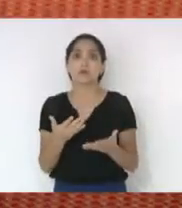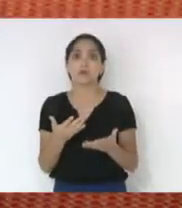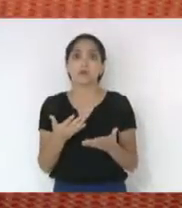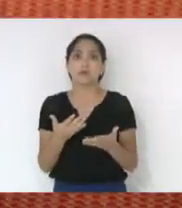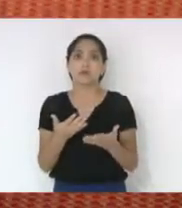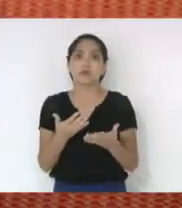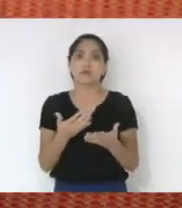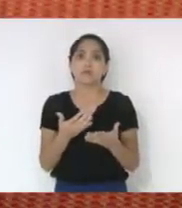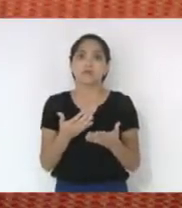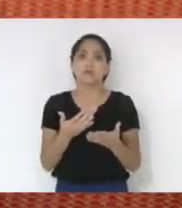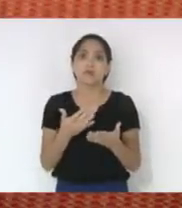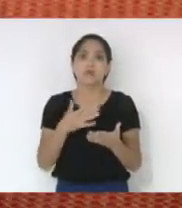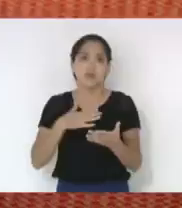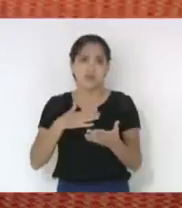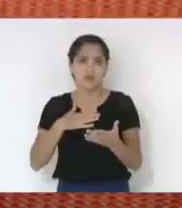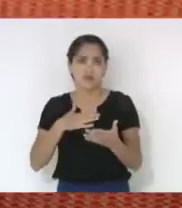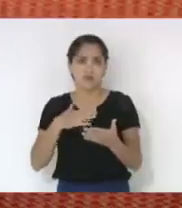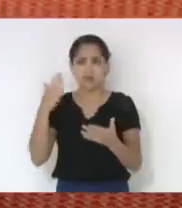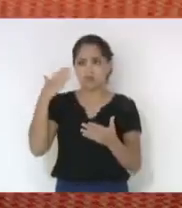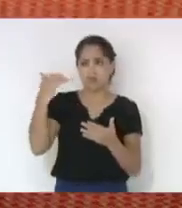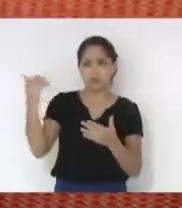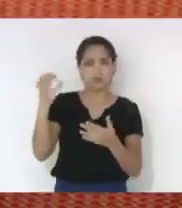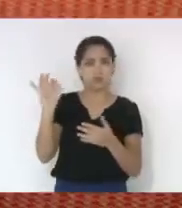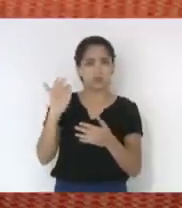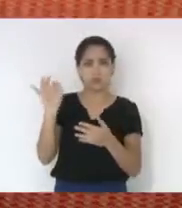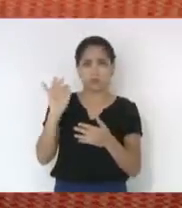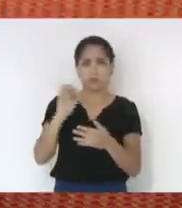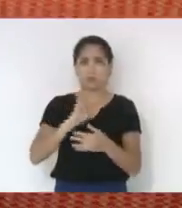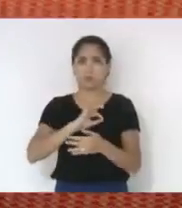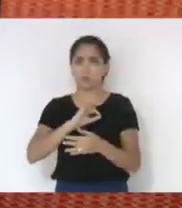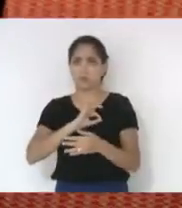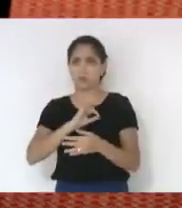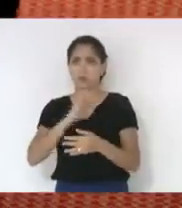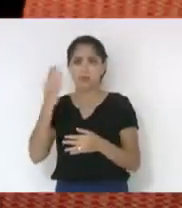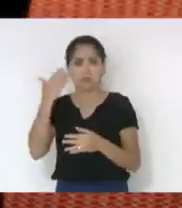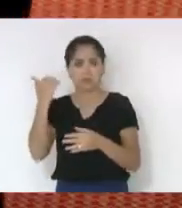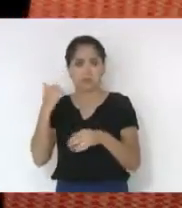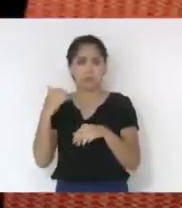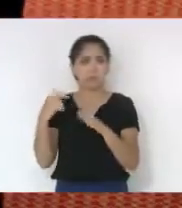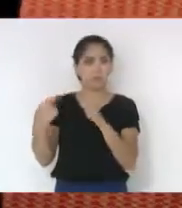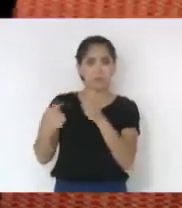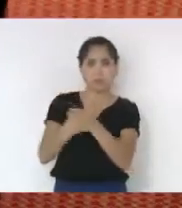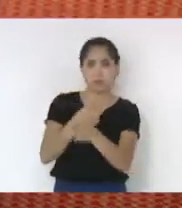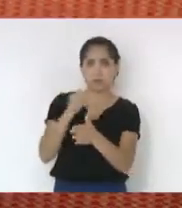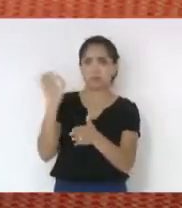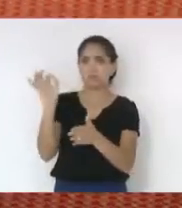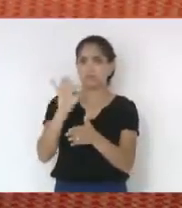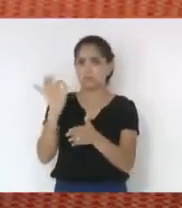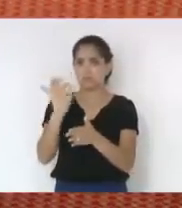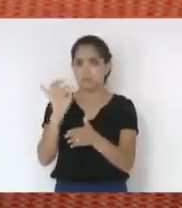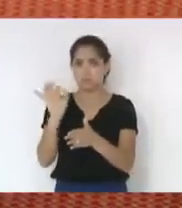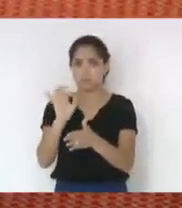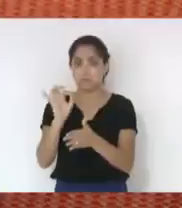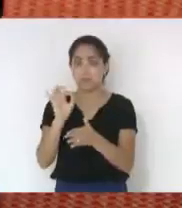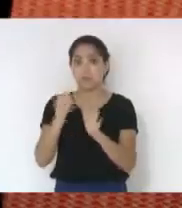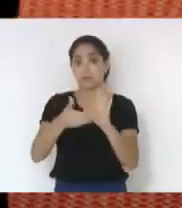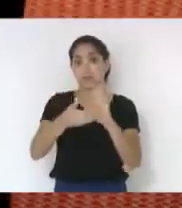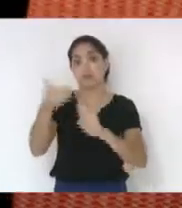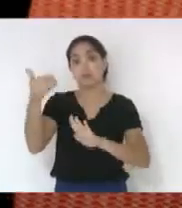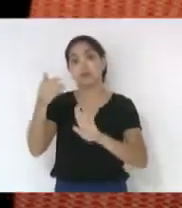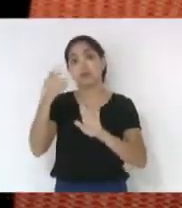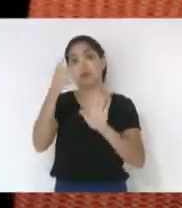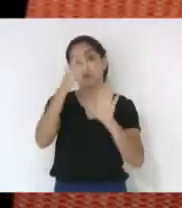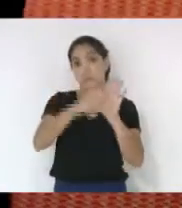eu não fui procurado por nenhum policial, por ninguém, para que eu retirasse o projeto